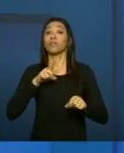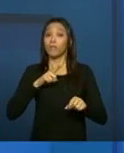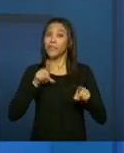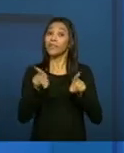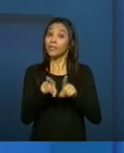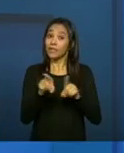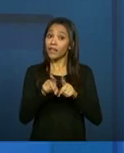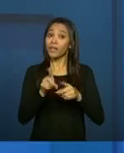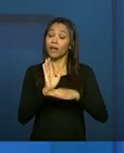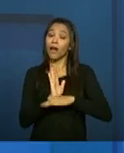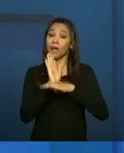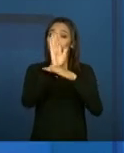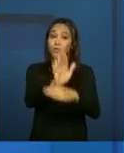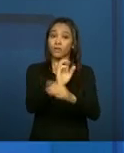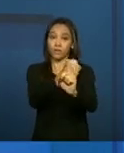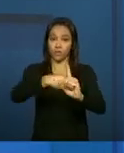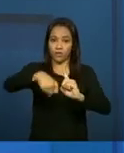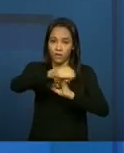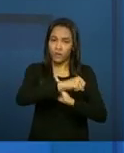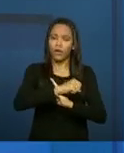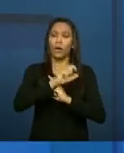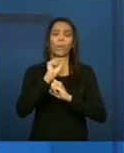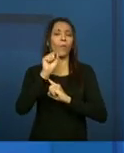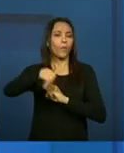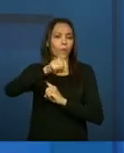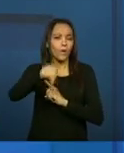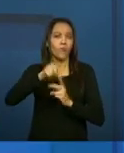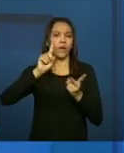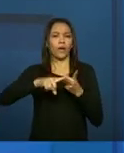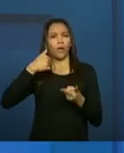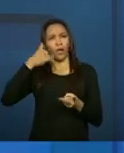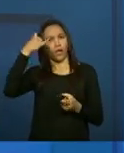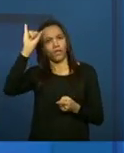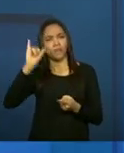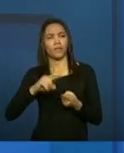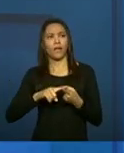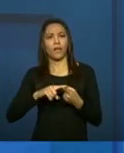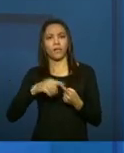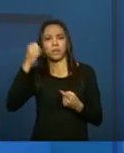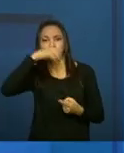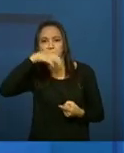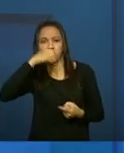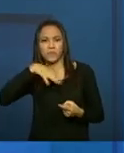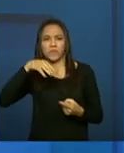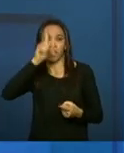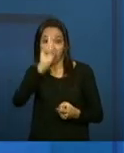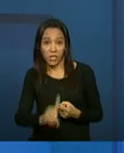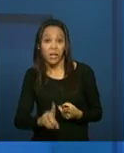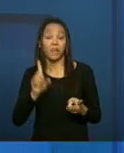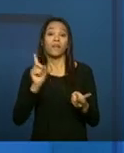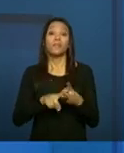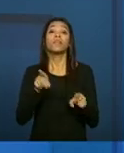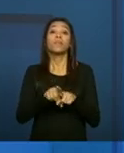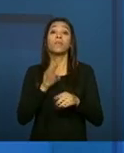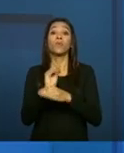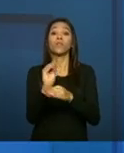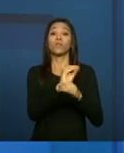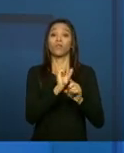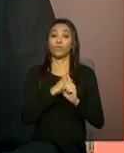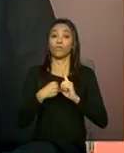social a promover em relação à prevenção, à violação de direitos e à proteção social dos indivíduos.